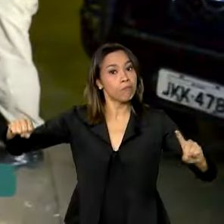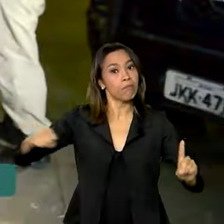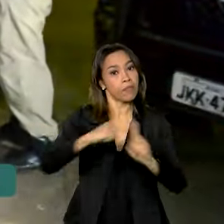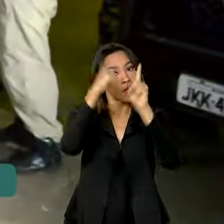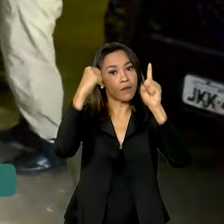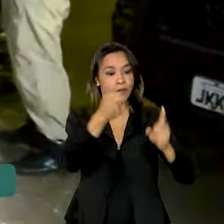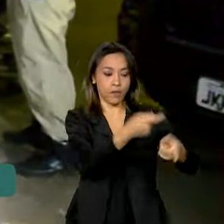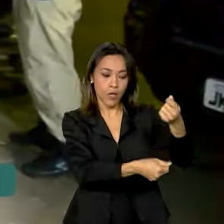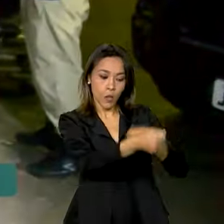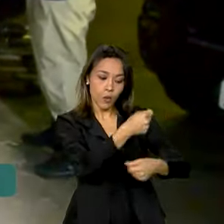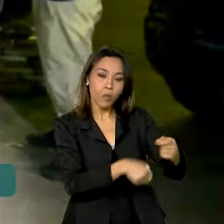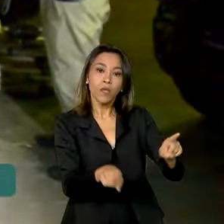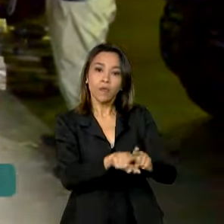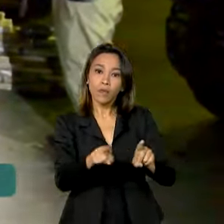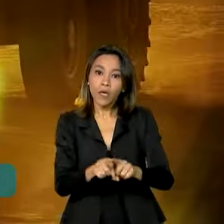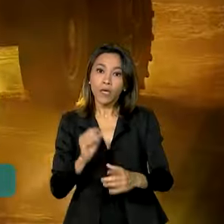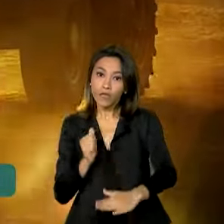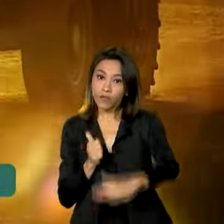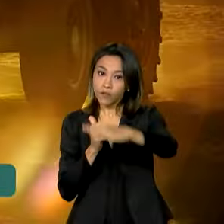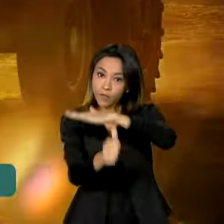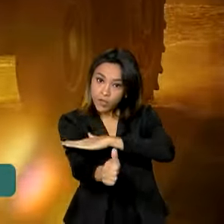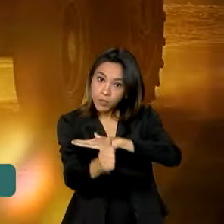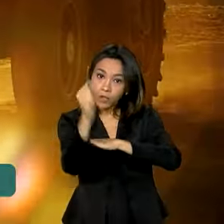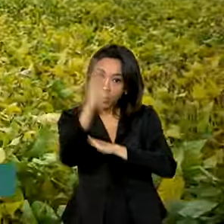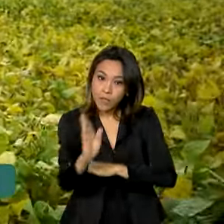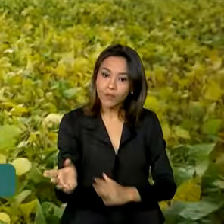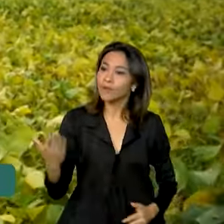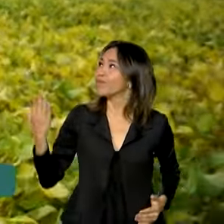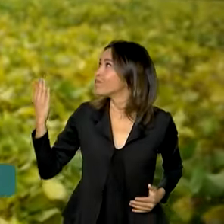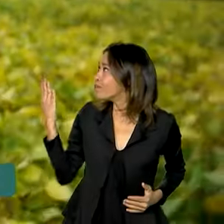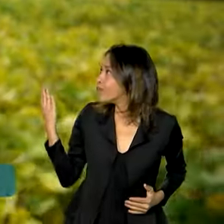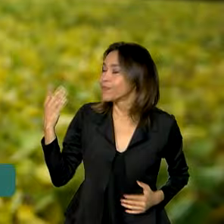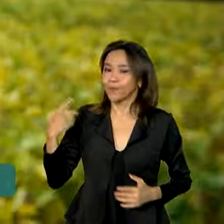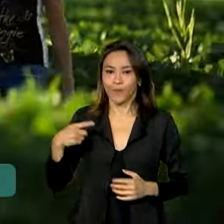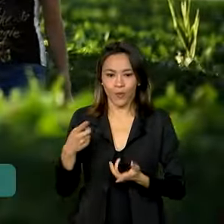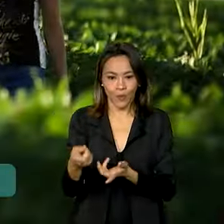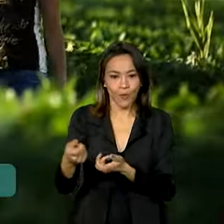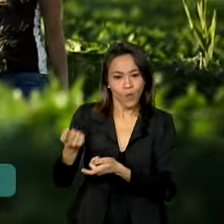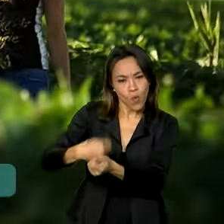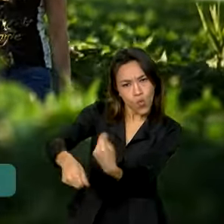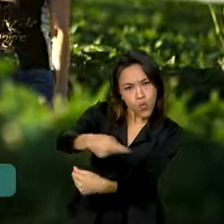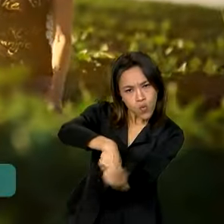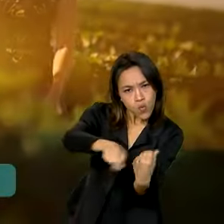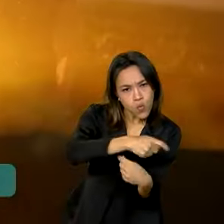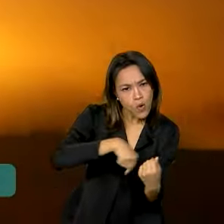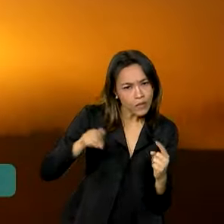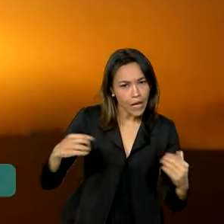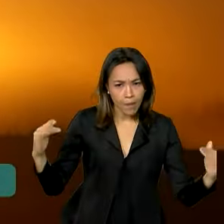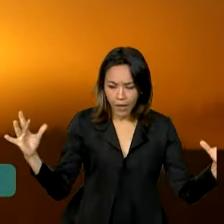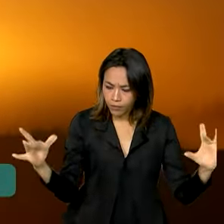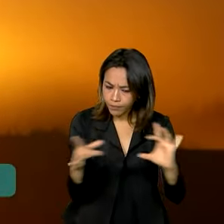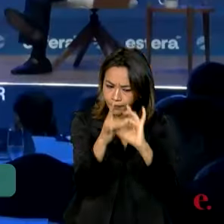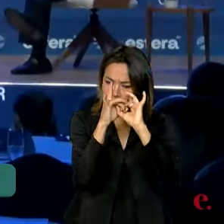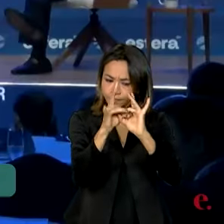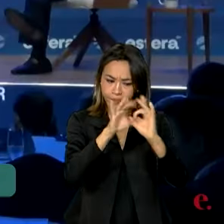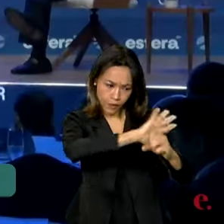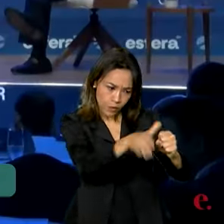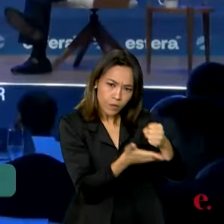e nos investimentos no Brasil? O agro e a sustentabilidade podem mesmo andar juntos?